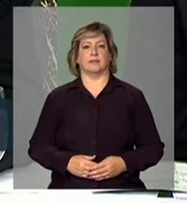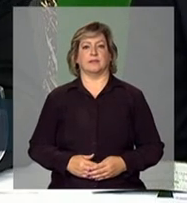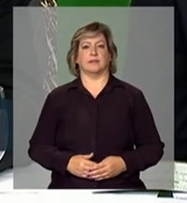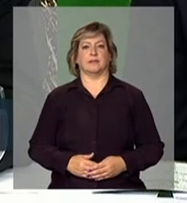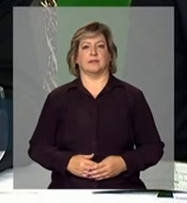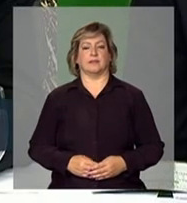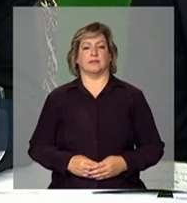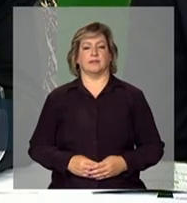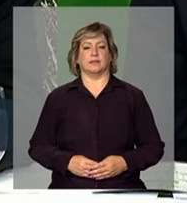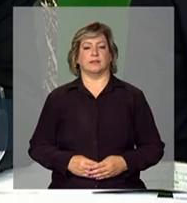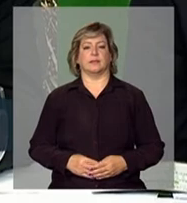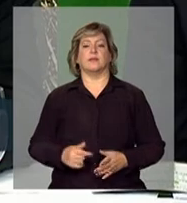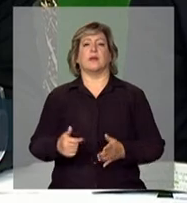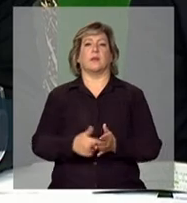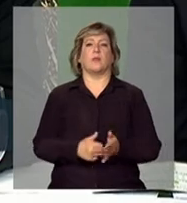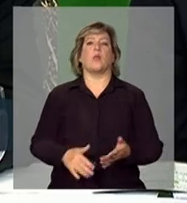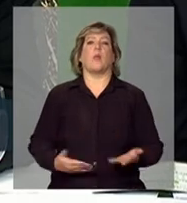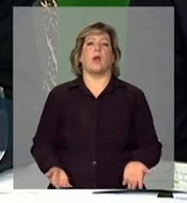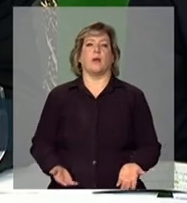Qual que é a outra pergunta?